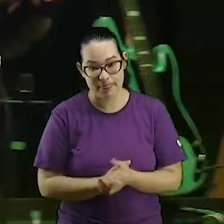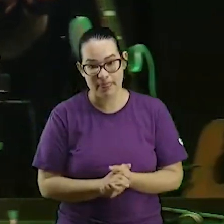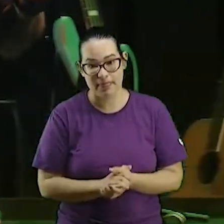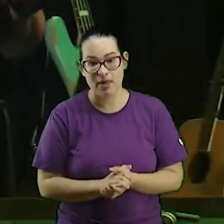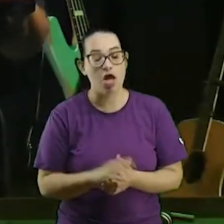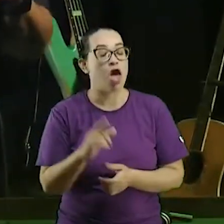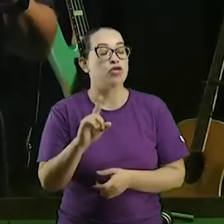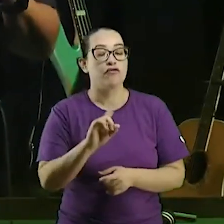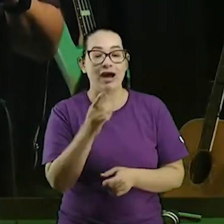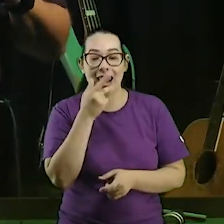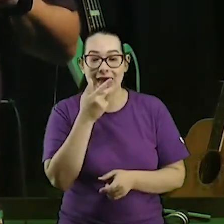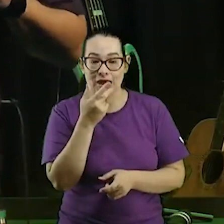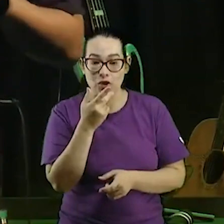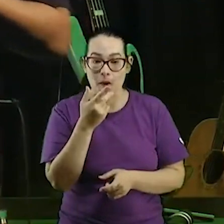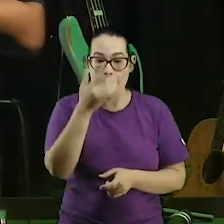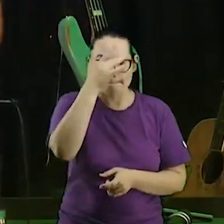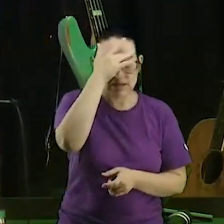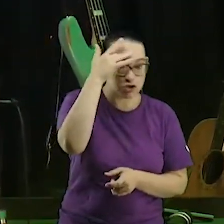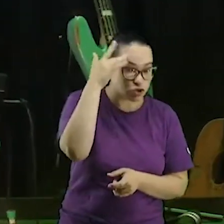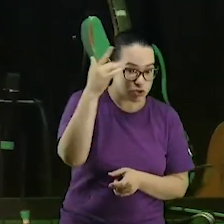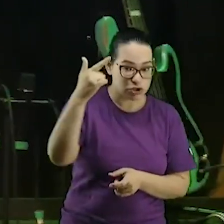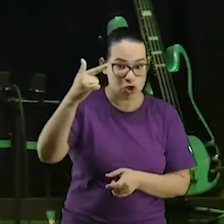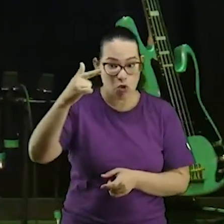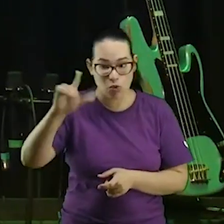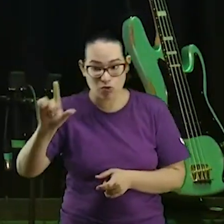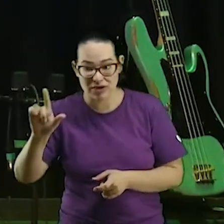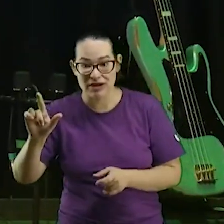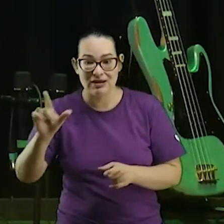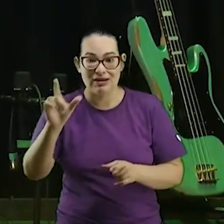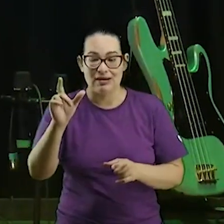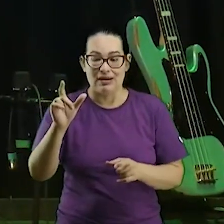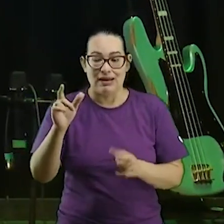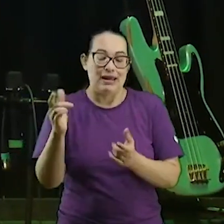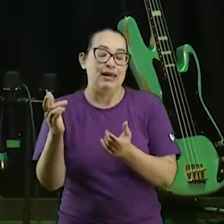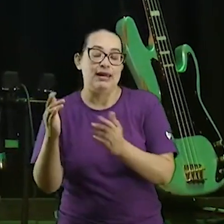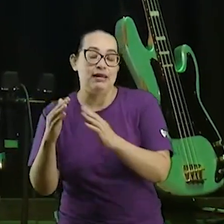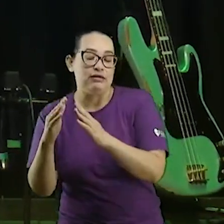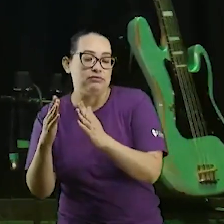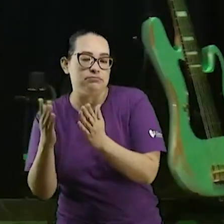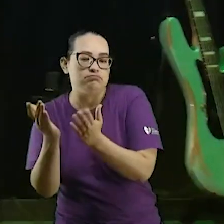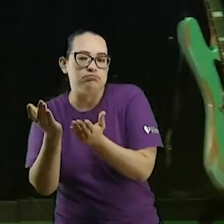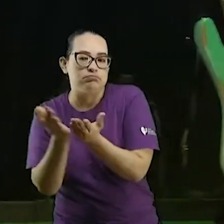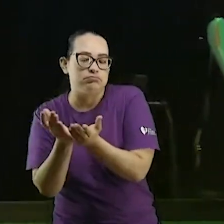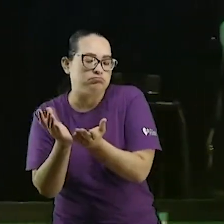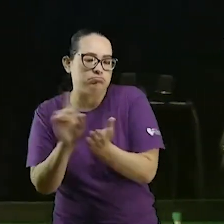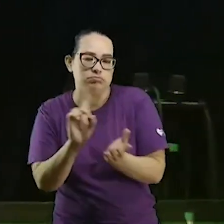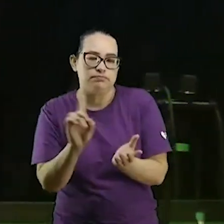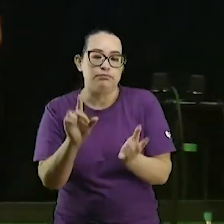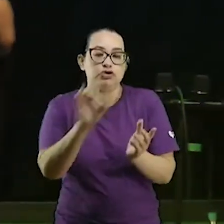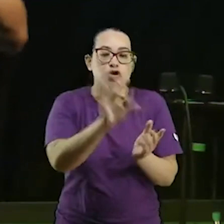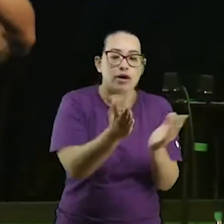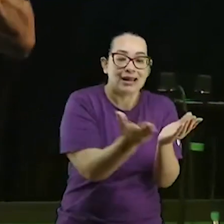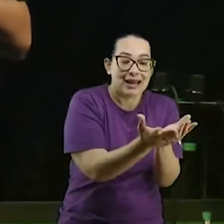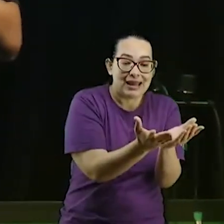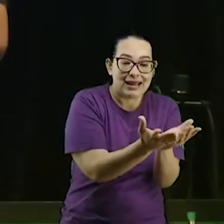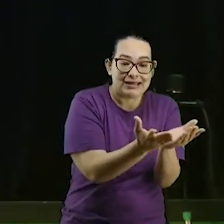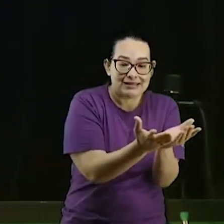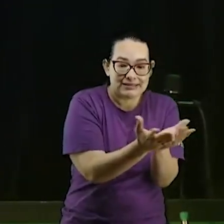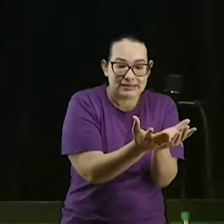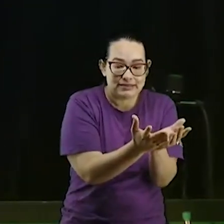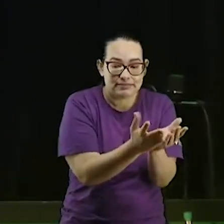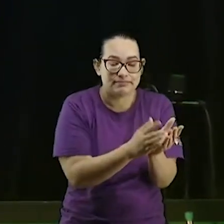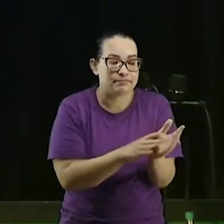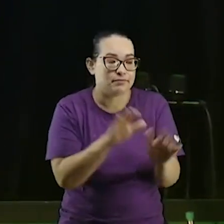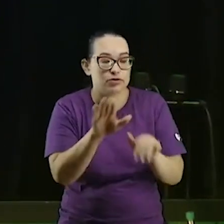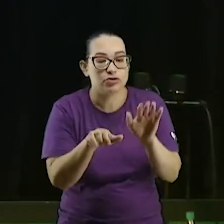de ímpio estou falando de crente aí nós convidamos e fazemos um monte